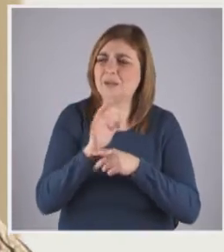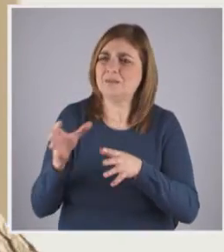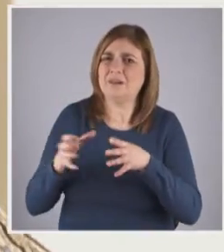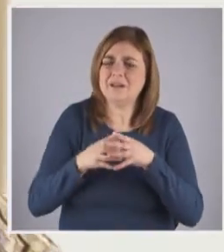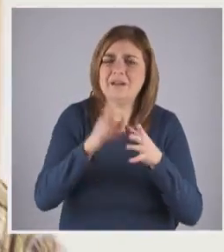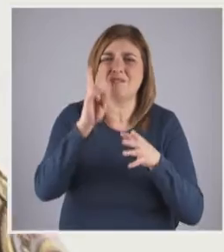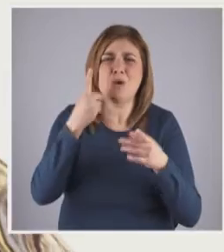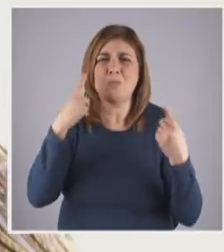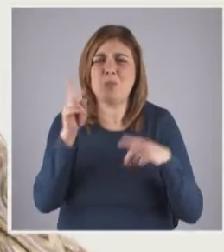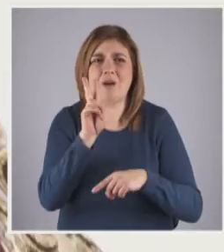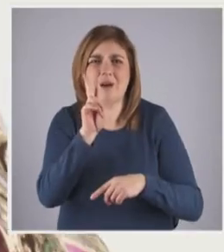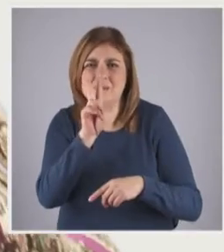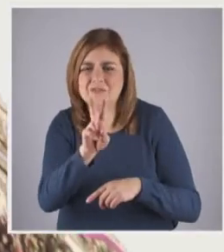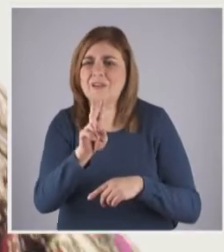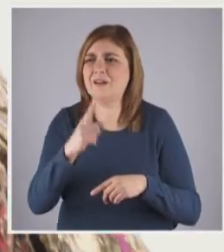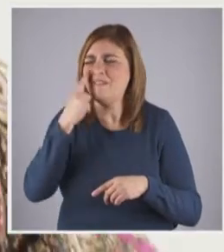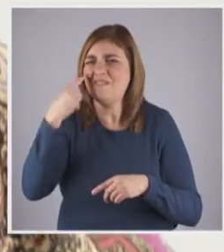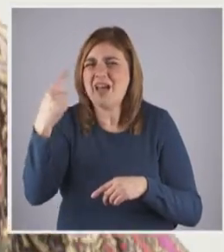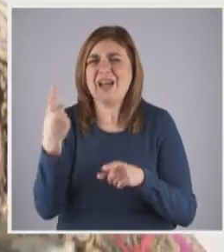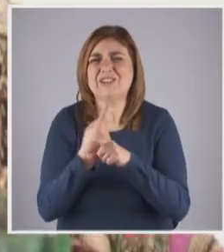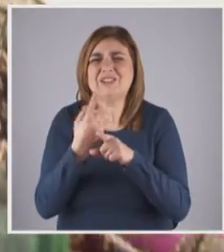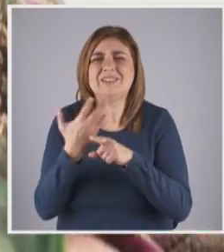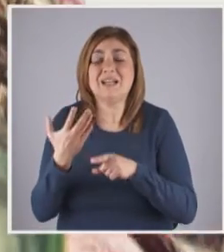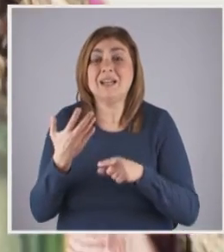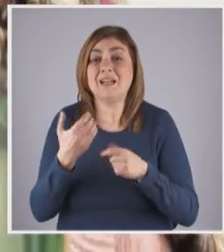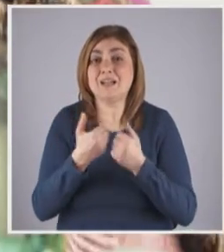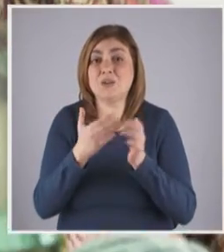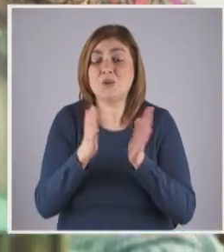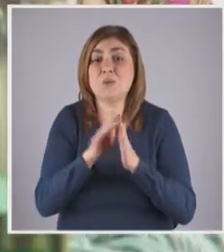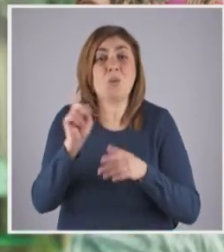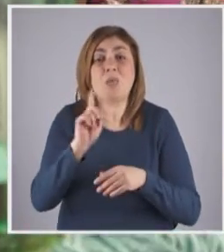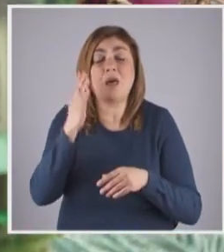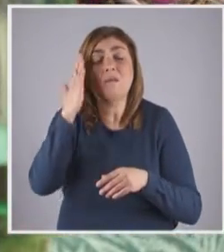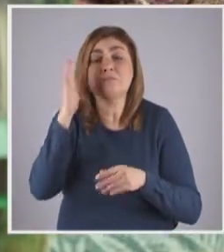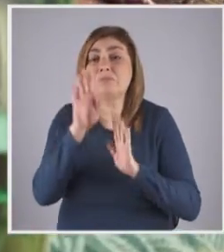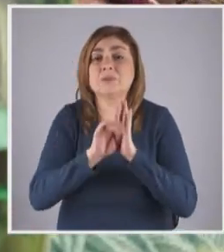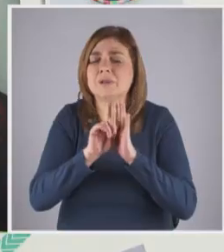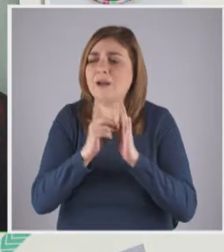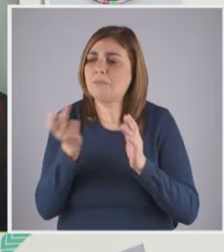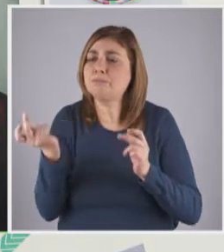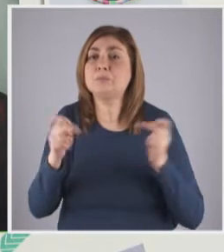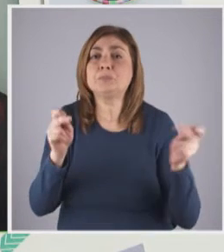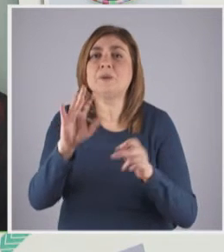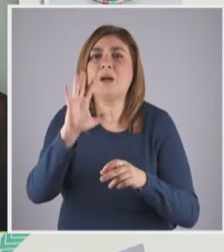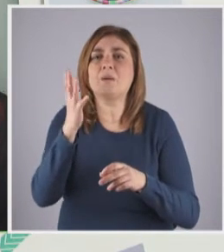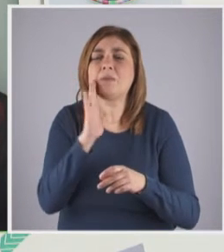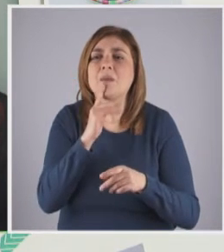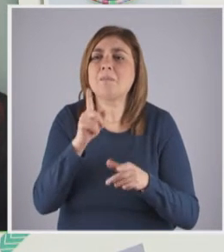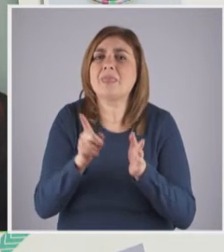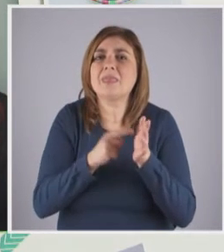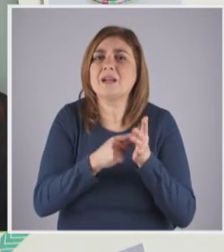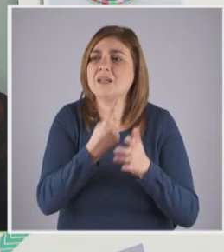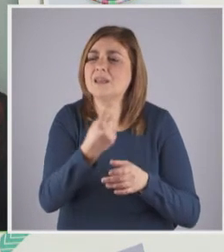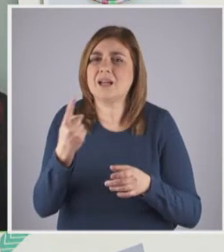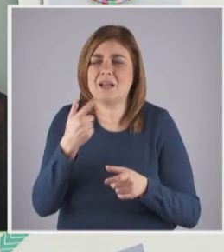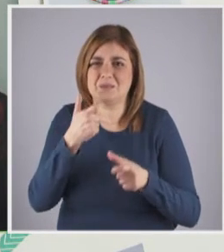ver musicais, viagens, enfim. Isto tudo não está programado. Vão também, vai surgindo em função das próprias necessidades